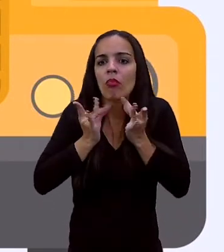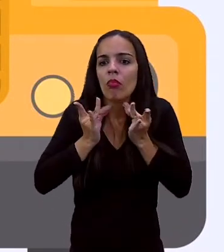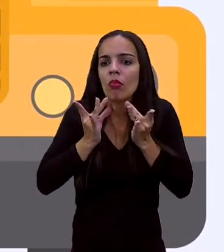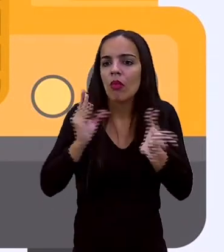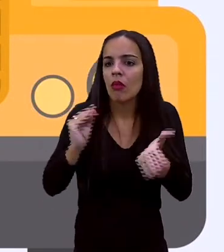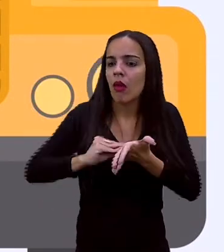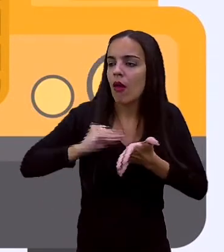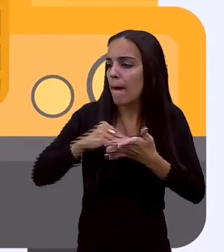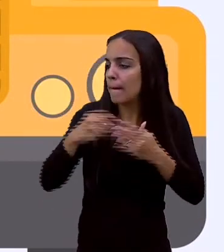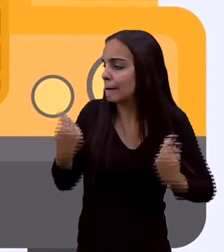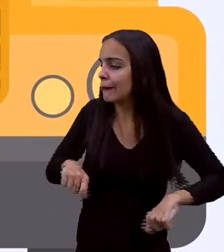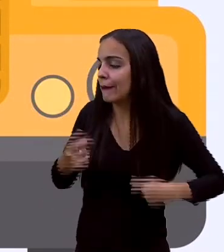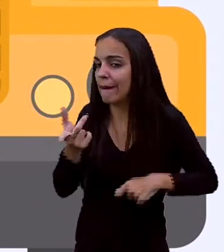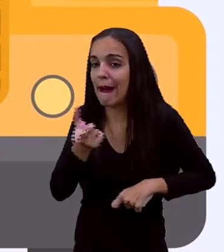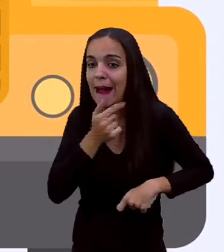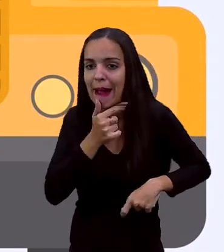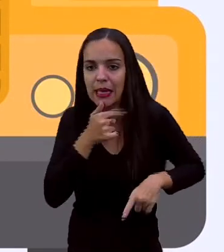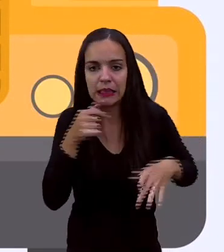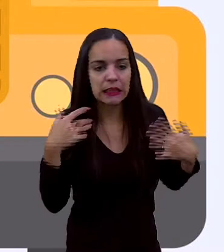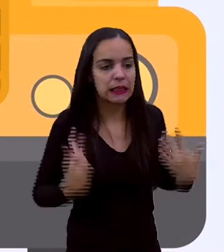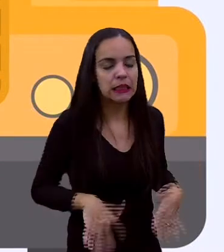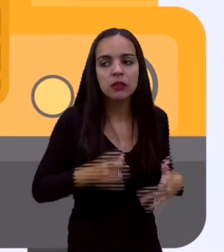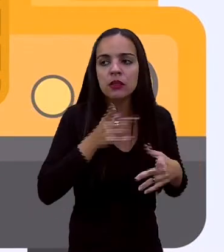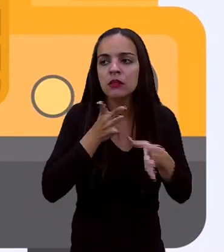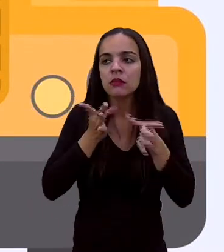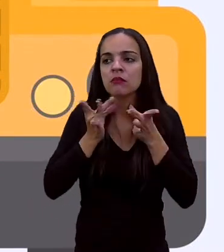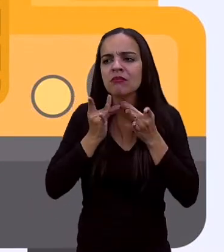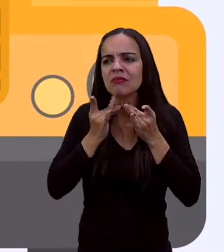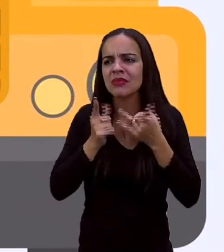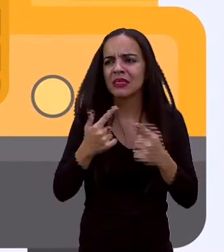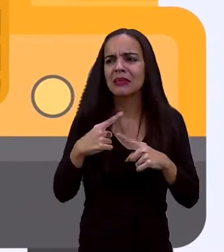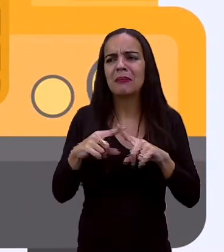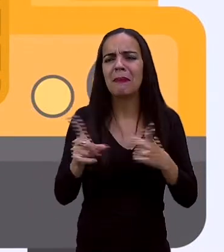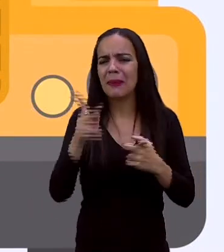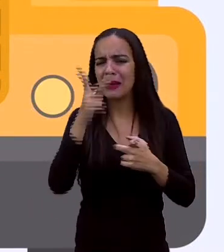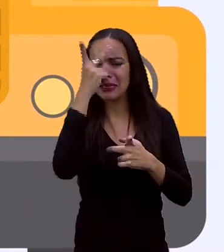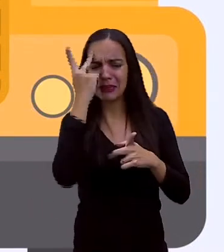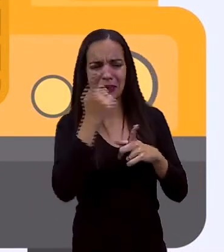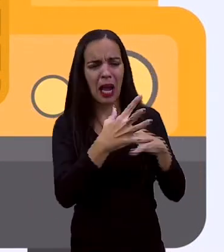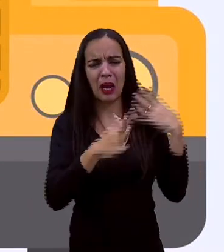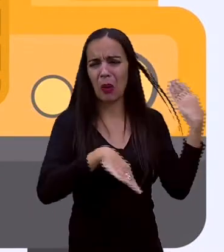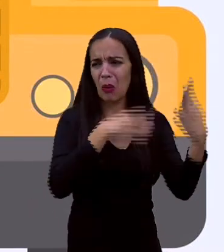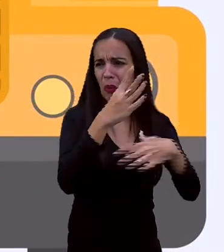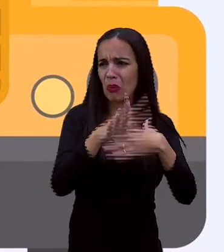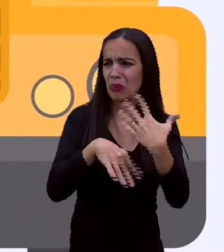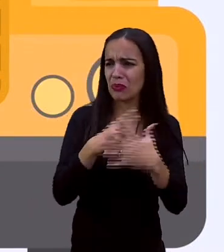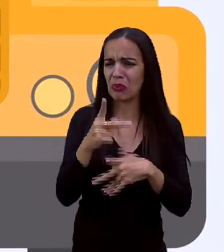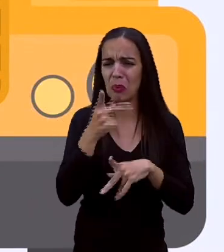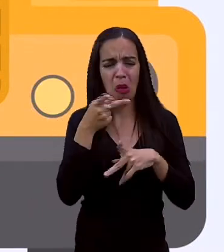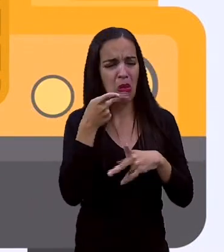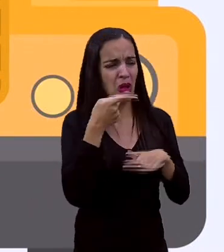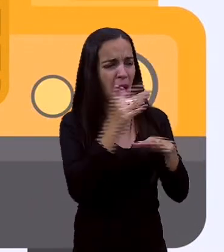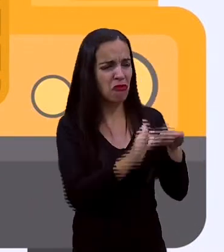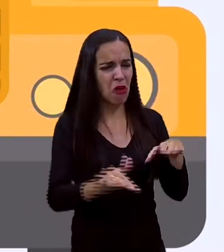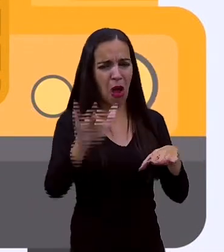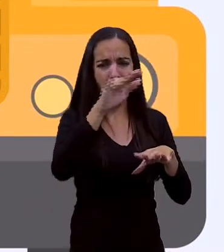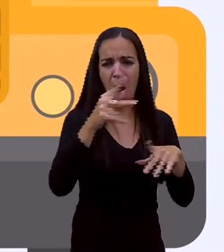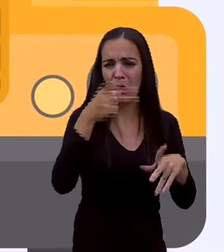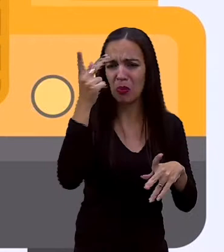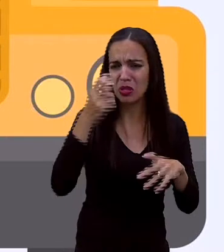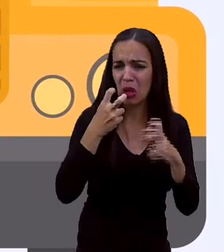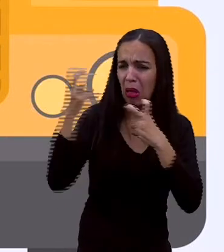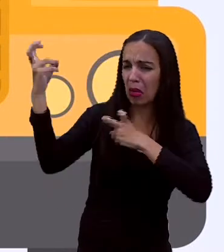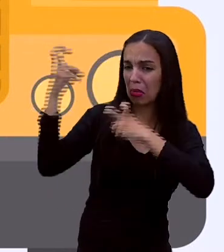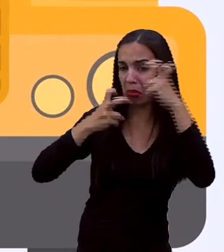boca seca. E aí, o que incomodava ele é porque aquela turma brincava muito. Falava muito alto. E, à medida